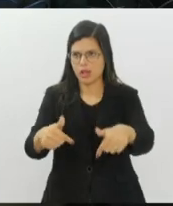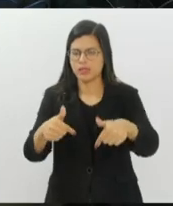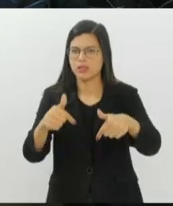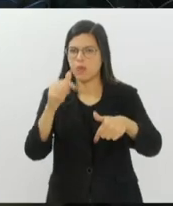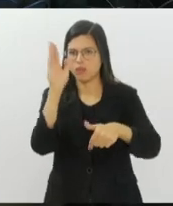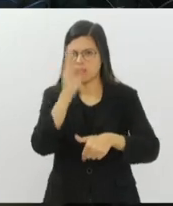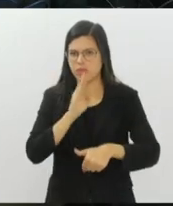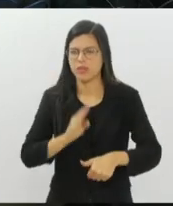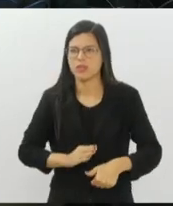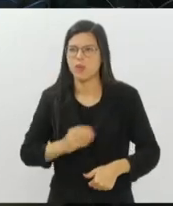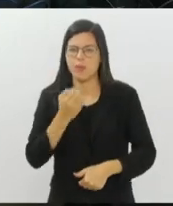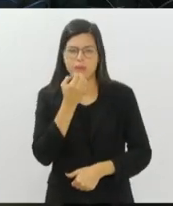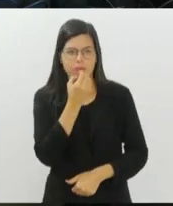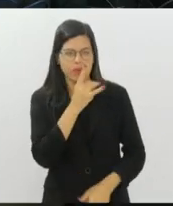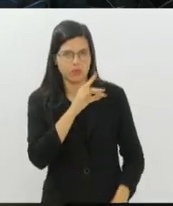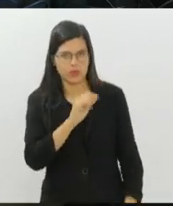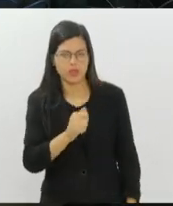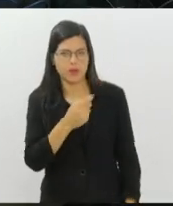no país. Bom dia, PV!